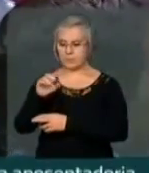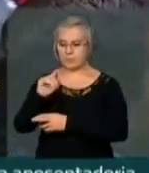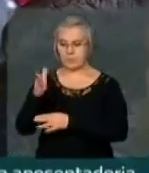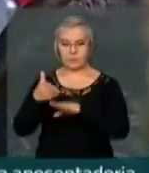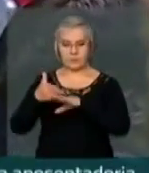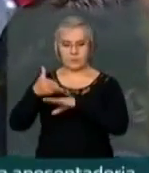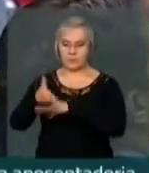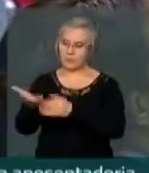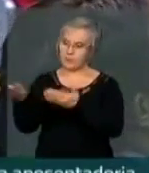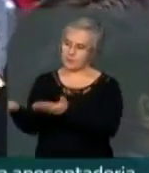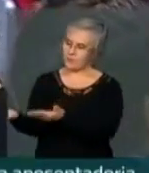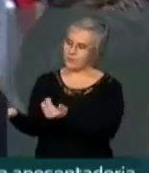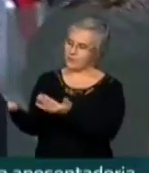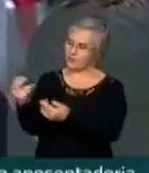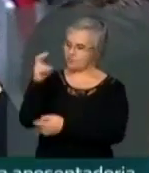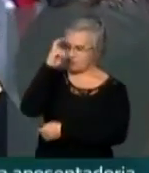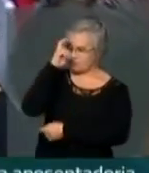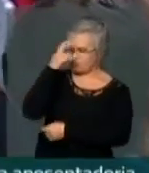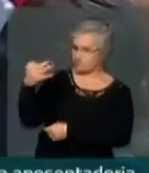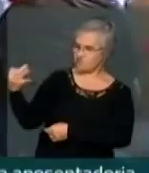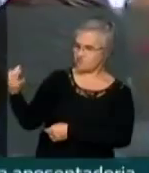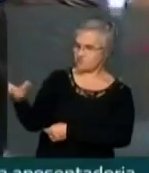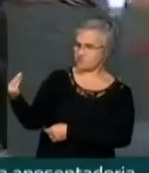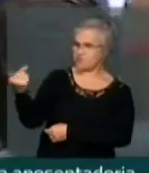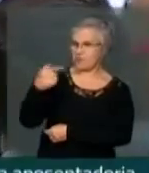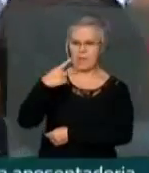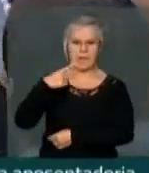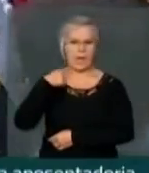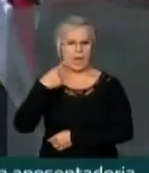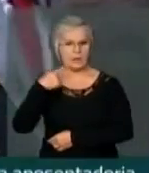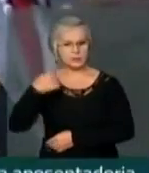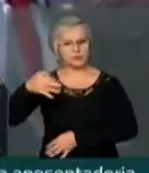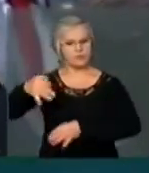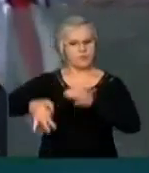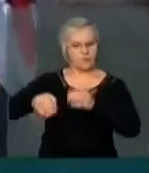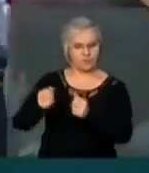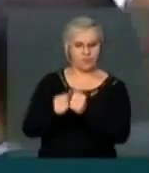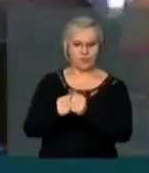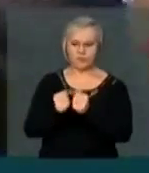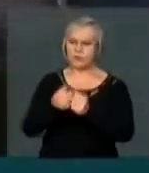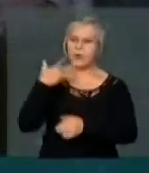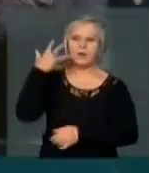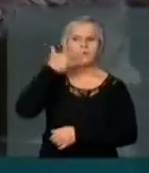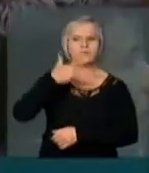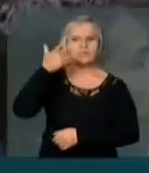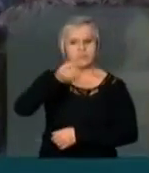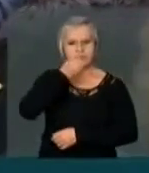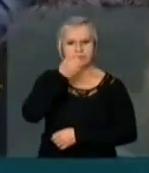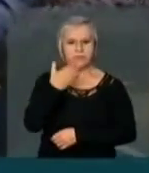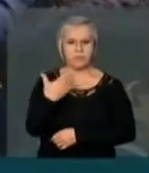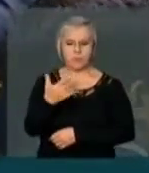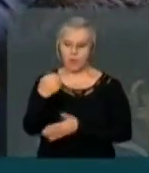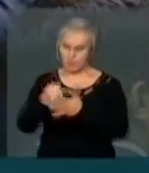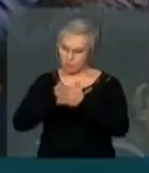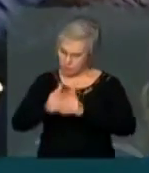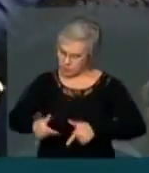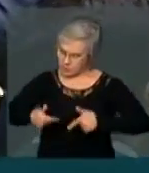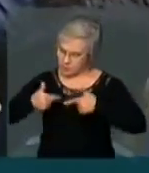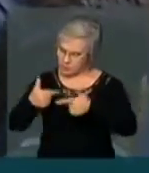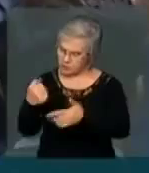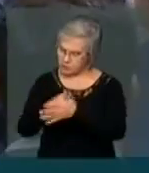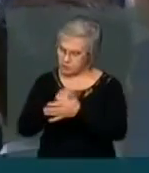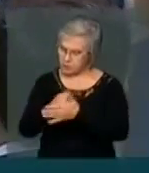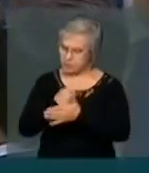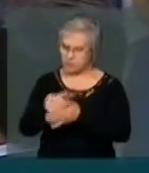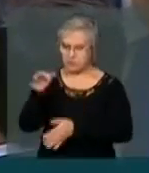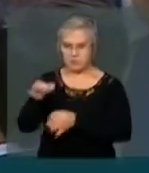jovem intelectual, advogado, jurista, brilhante orador e dedicado à justiça, o